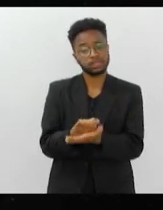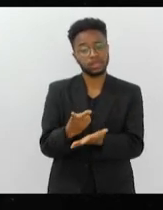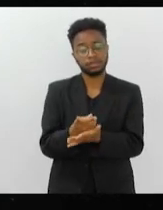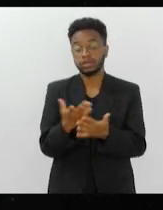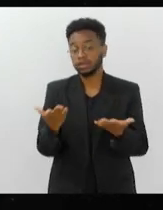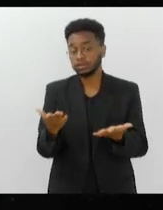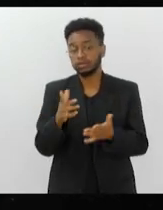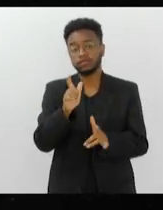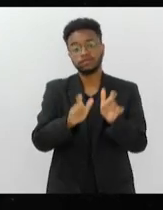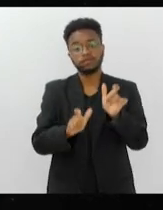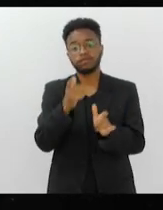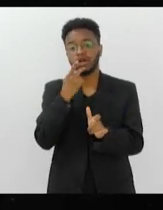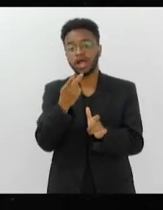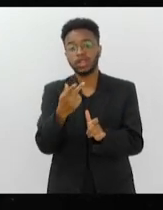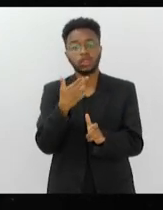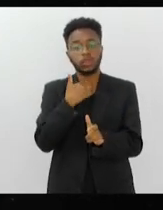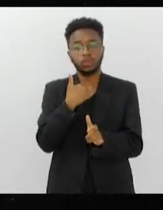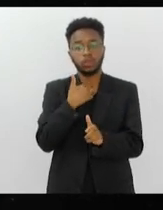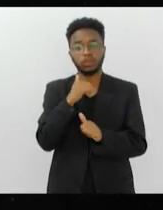isso não pode alterar a